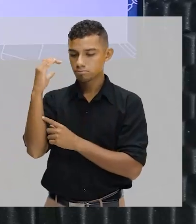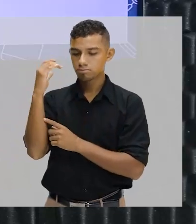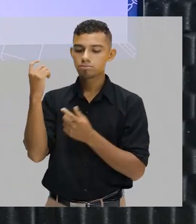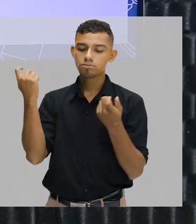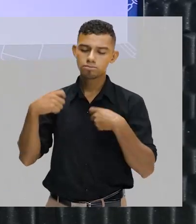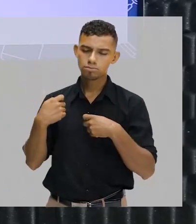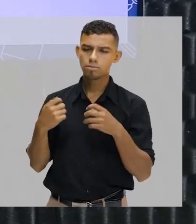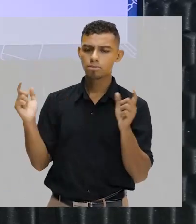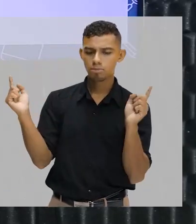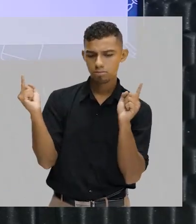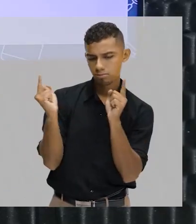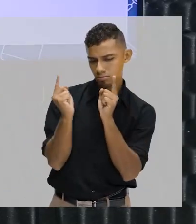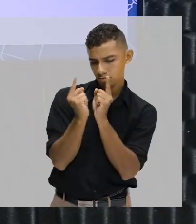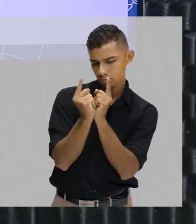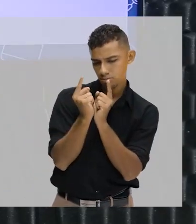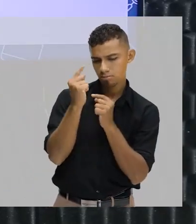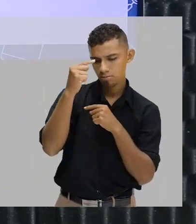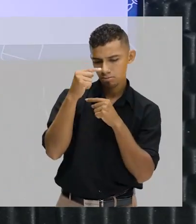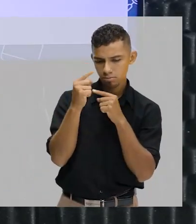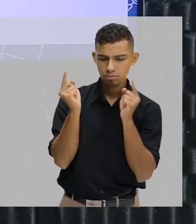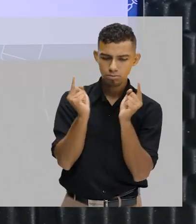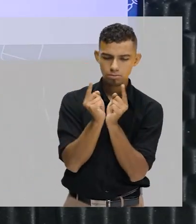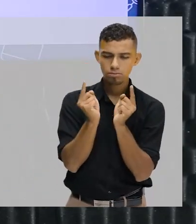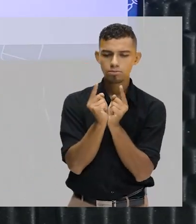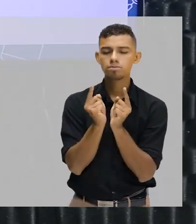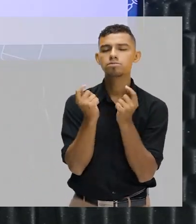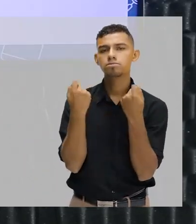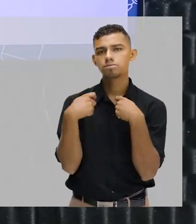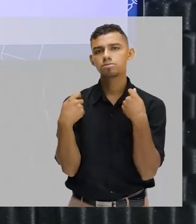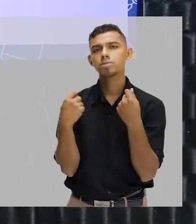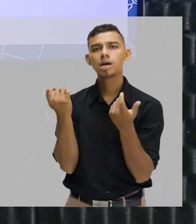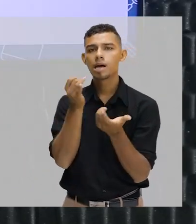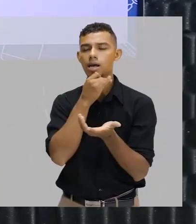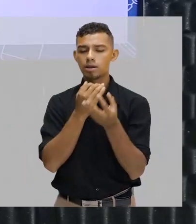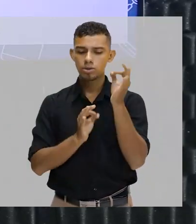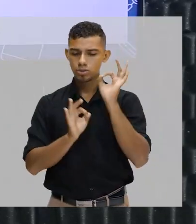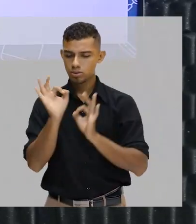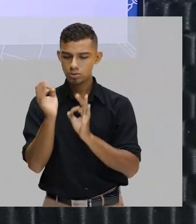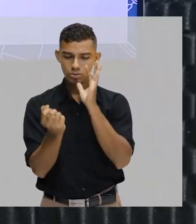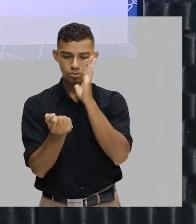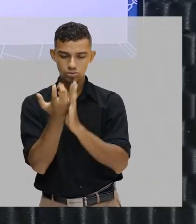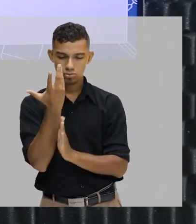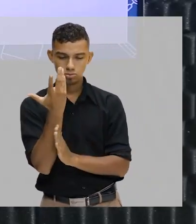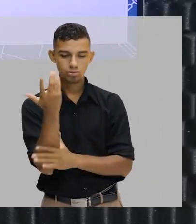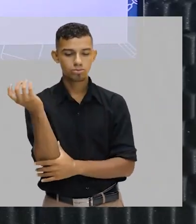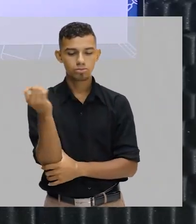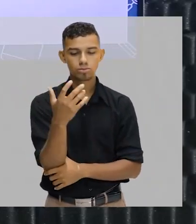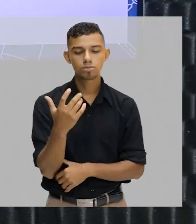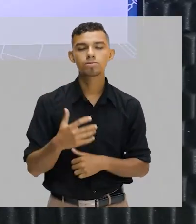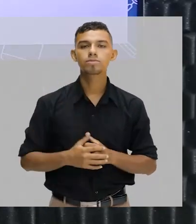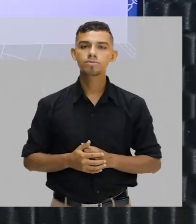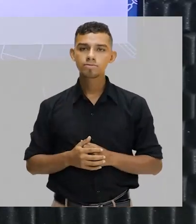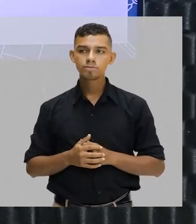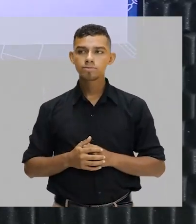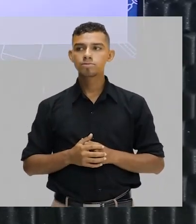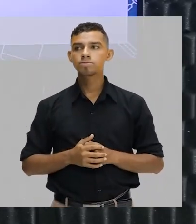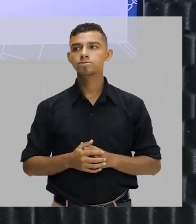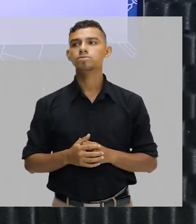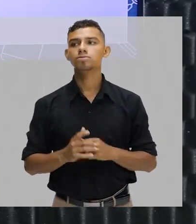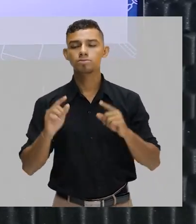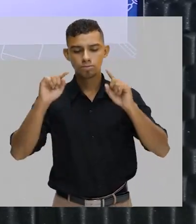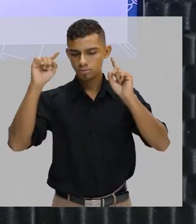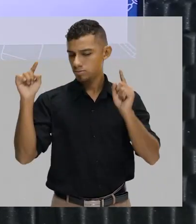versões menores, palavras que são encurtadas, como forma de criar também palavras. Aqui, tanto a